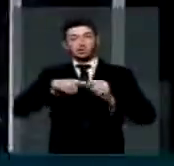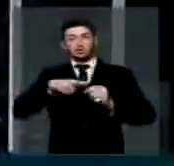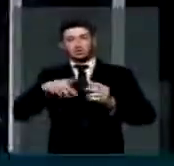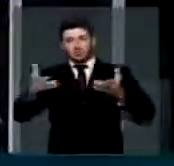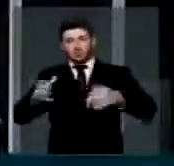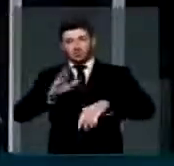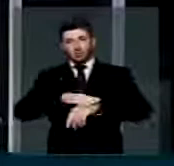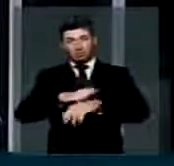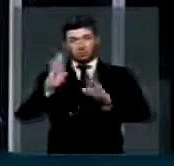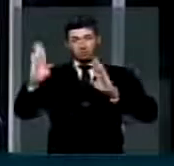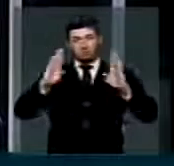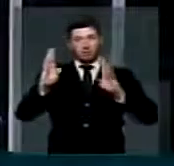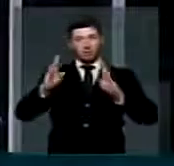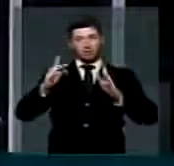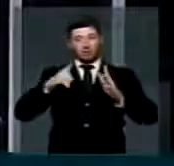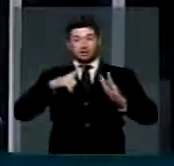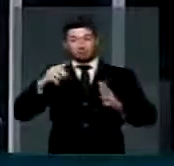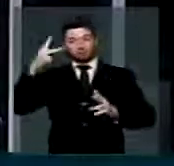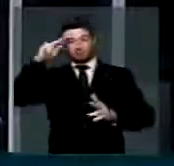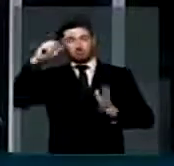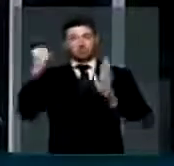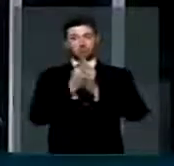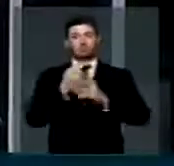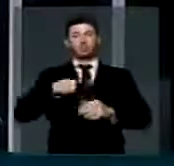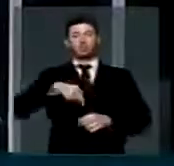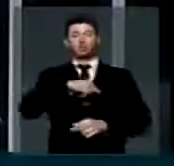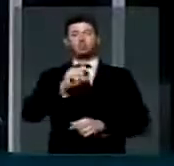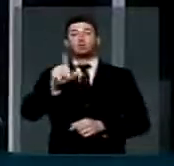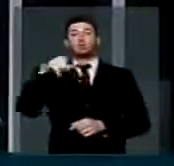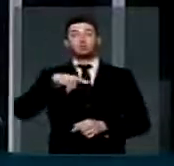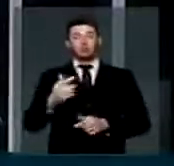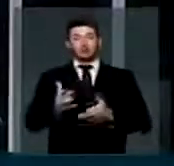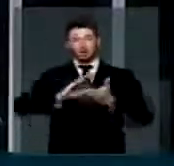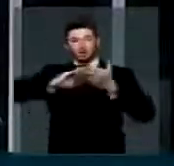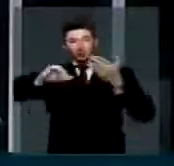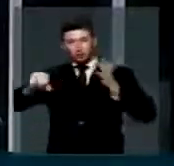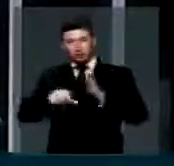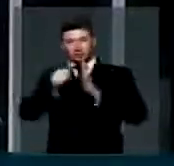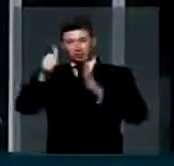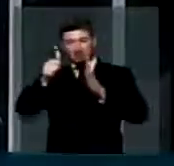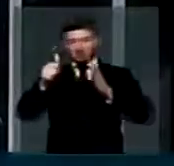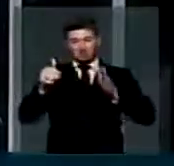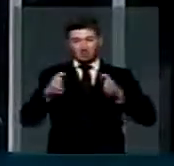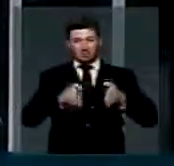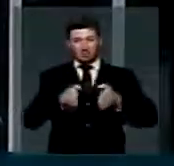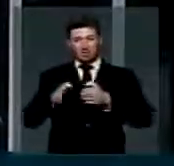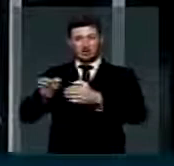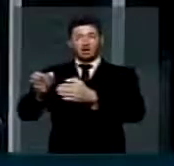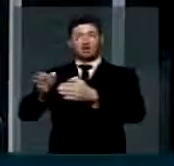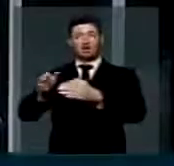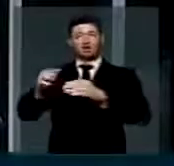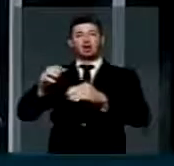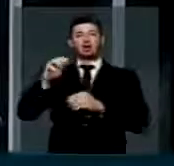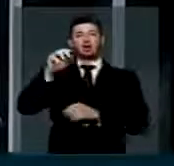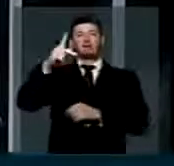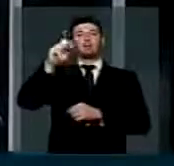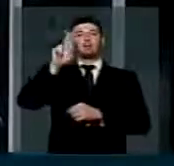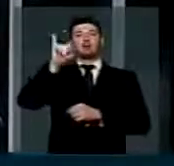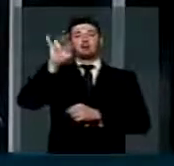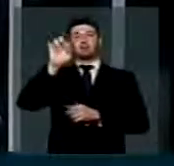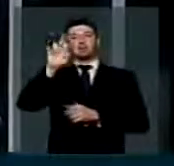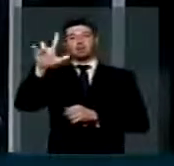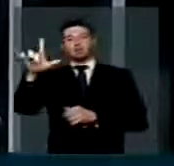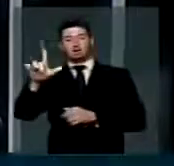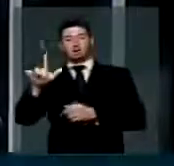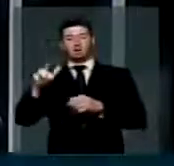grande momento marcante. Nós tivemos a remoção do primeiro trecho do elevado da perimetral entre a